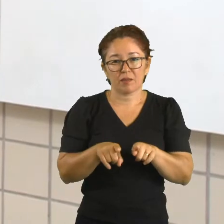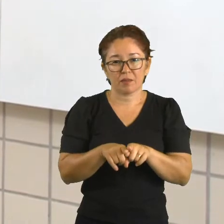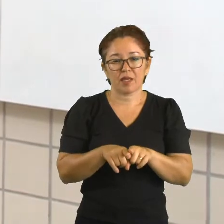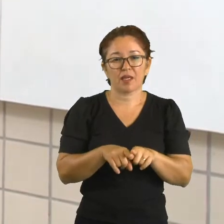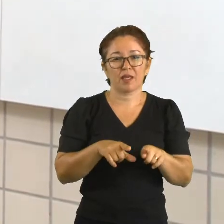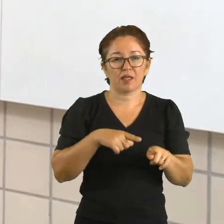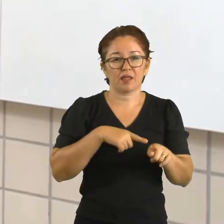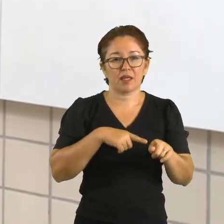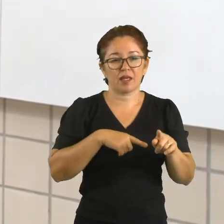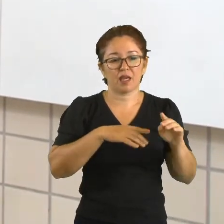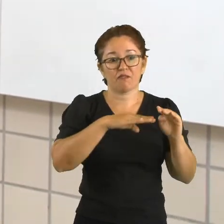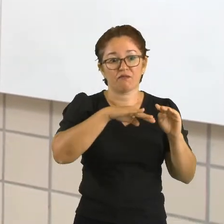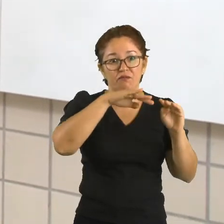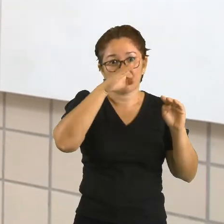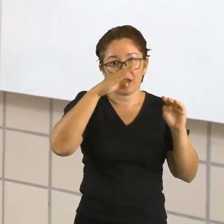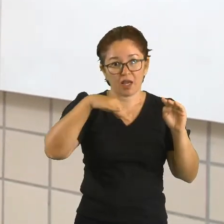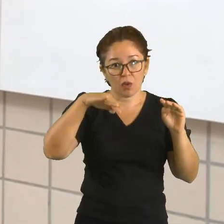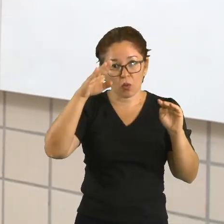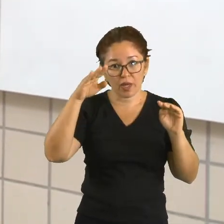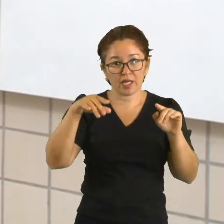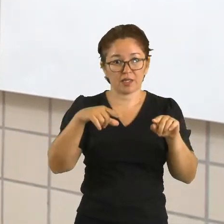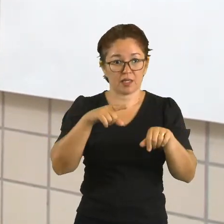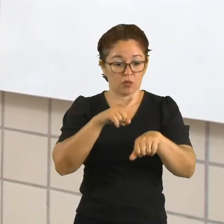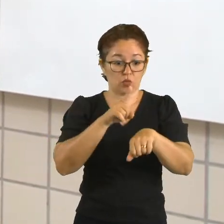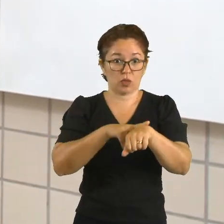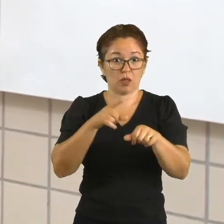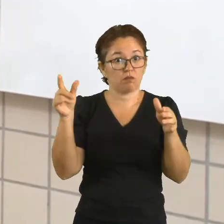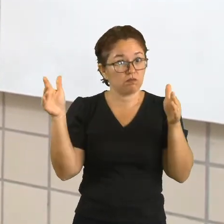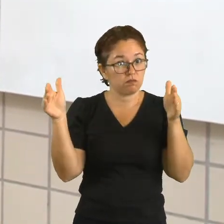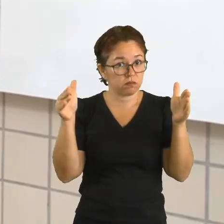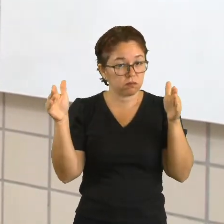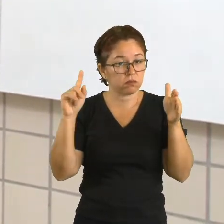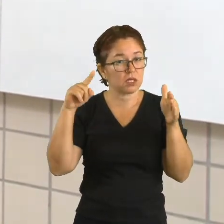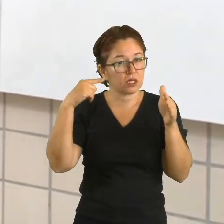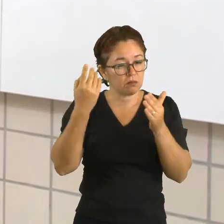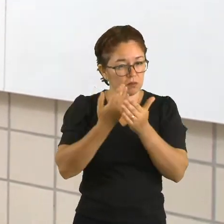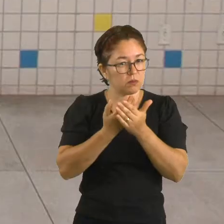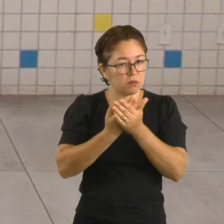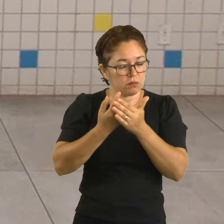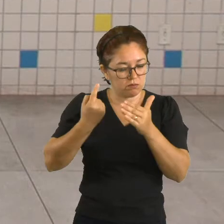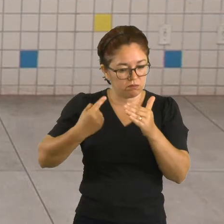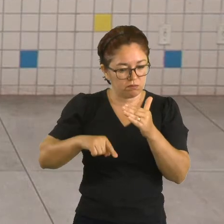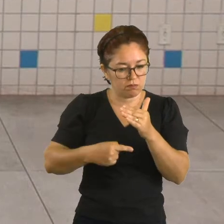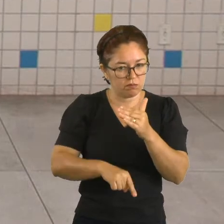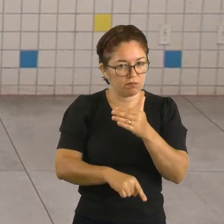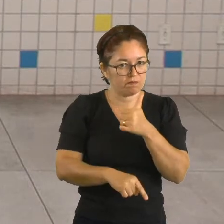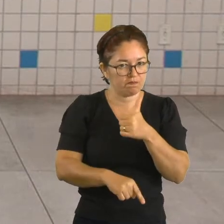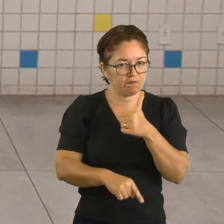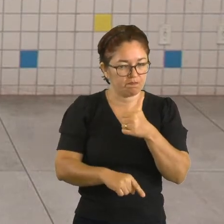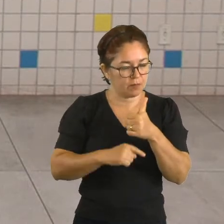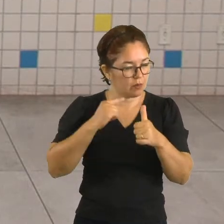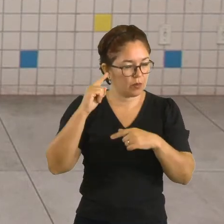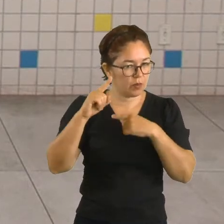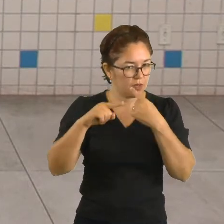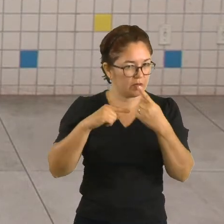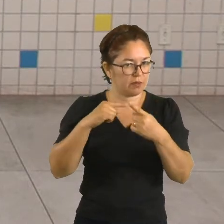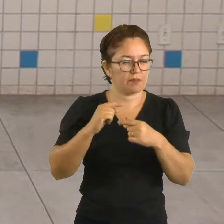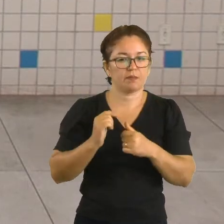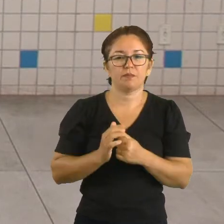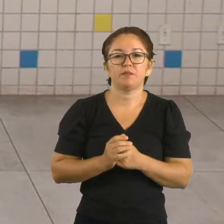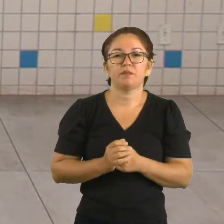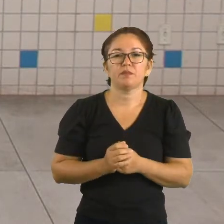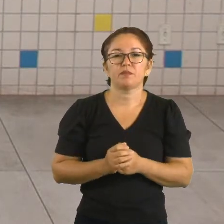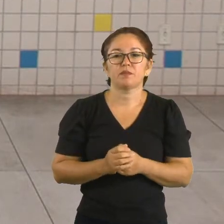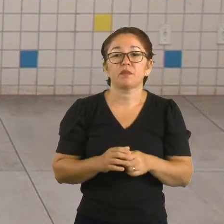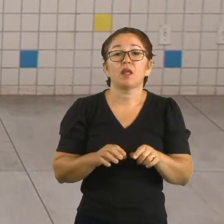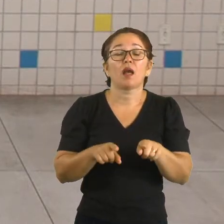acordo com cada onda. Esse é um assunto que a gente vai aprofundar depois, beleza? Ondas sonoras, gente, aqui a gente vai ver agora